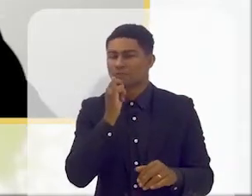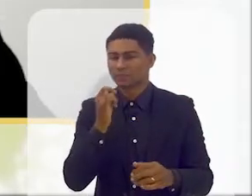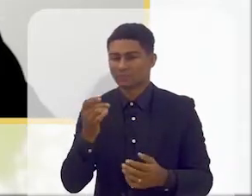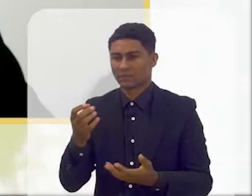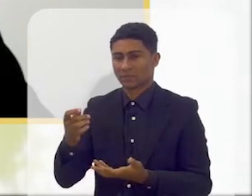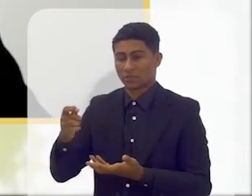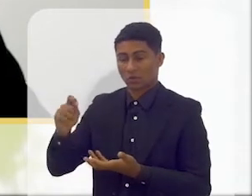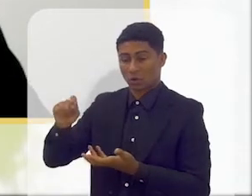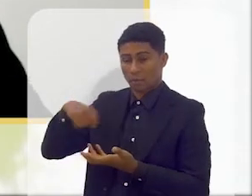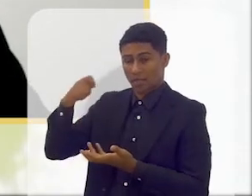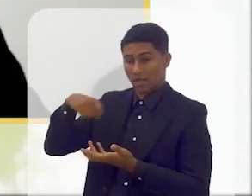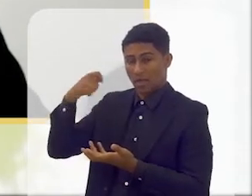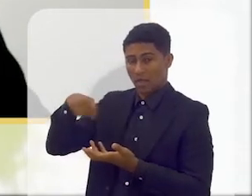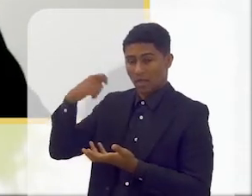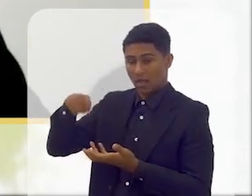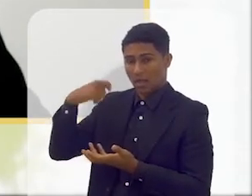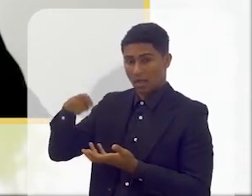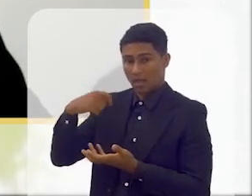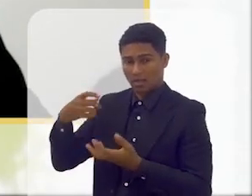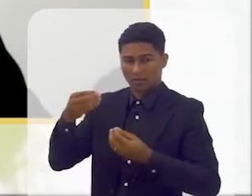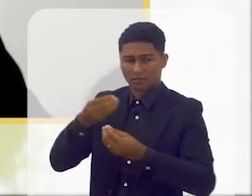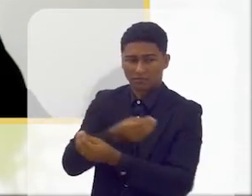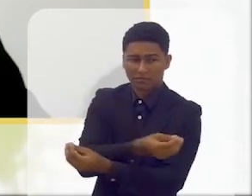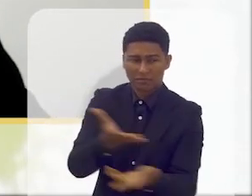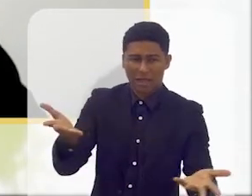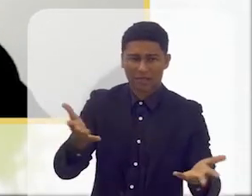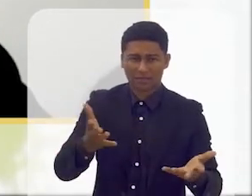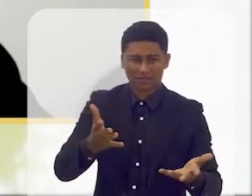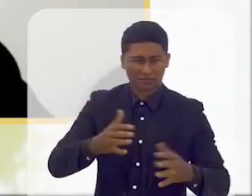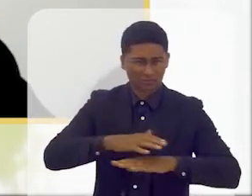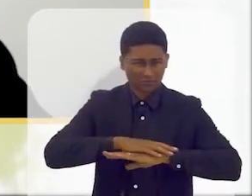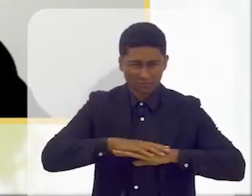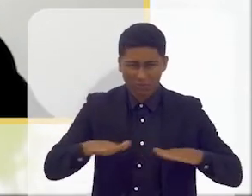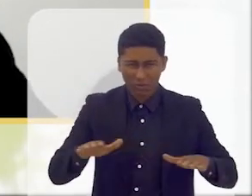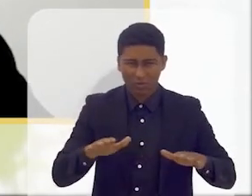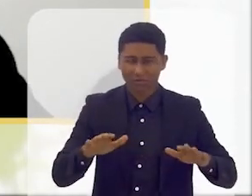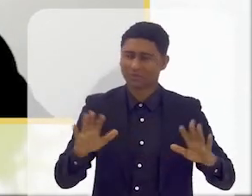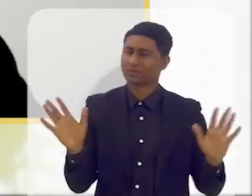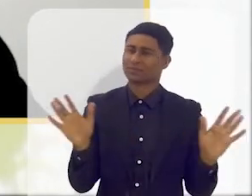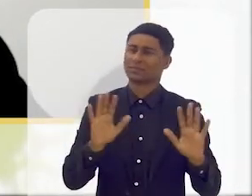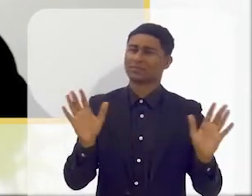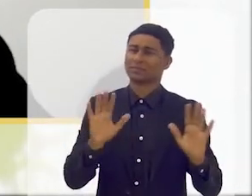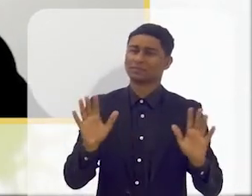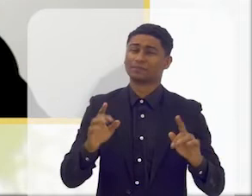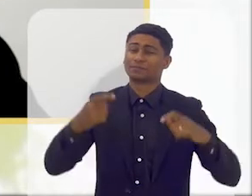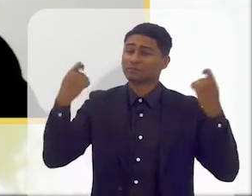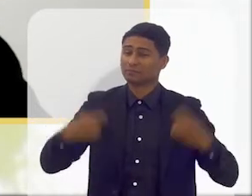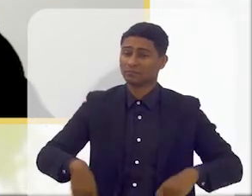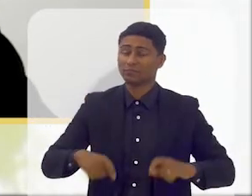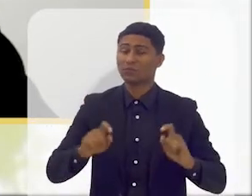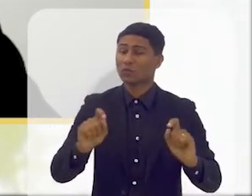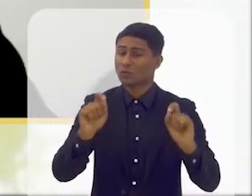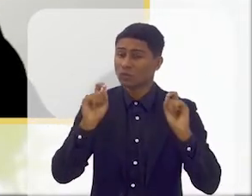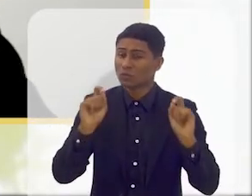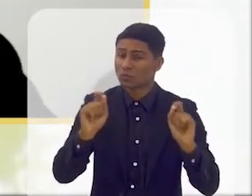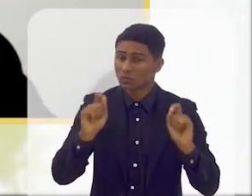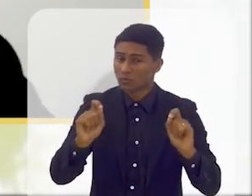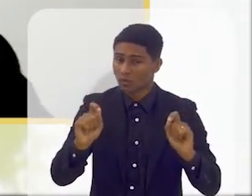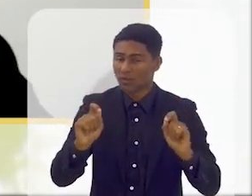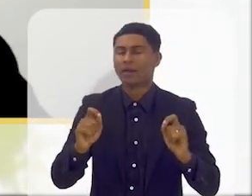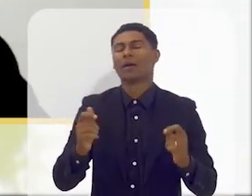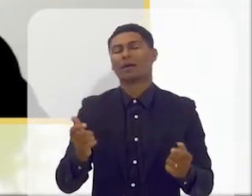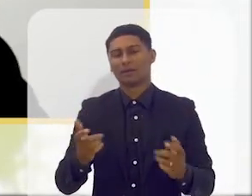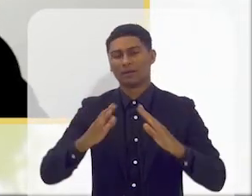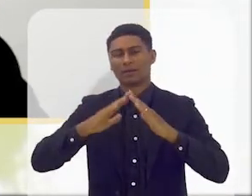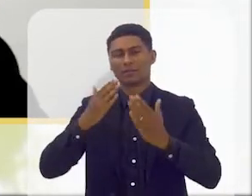eu quero dar-lhes a cana, penso que também têm este ditado popular, para que eles, a escola tem que dar a cana, para que eles